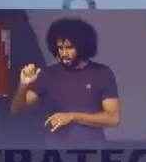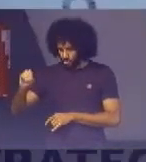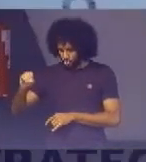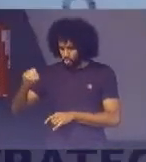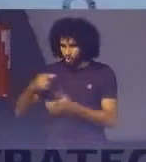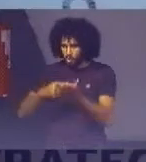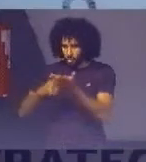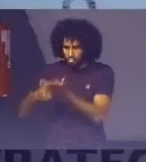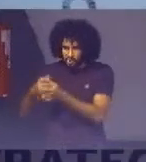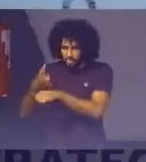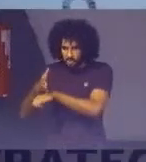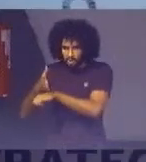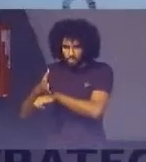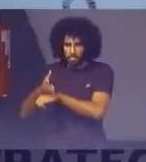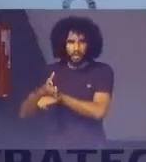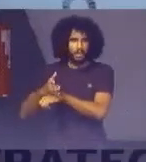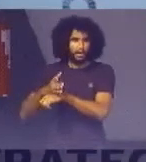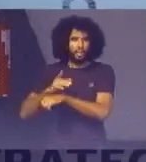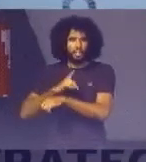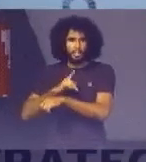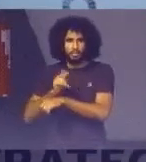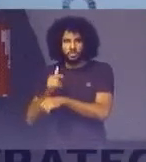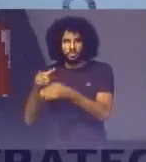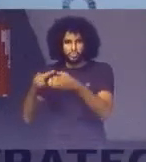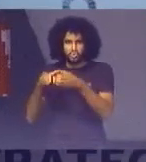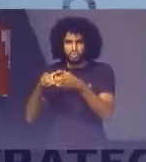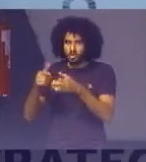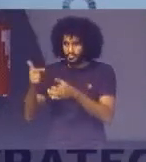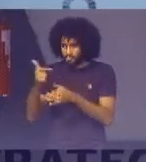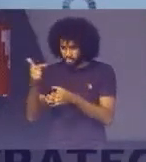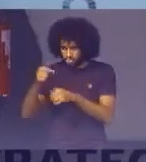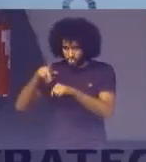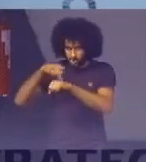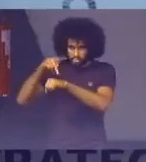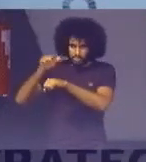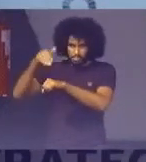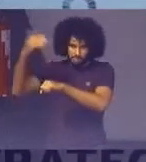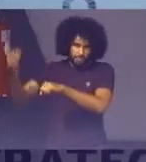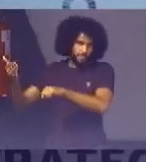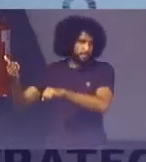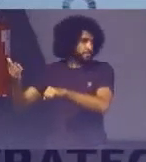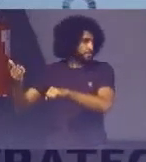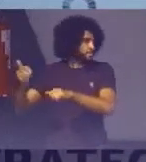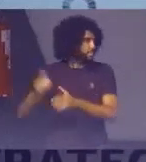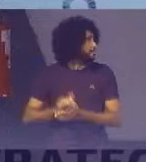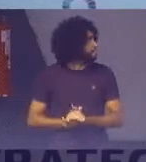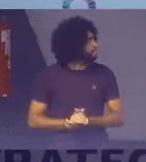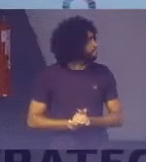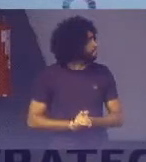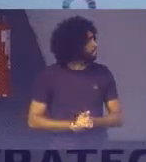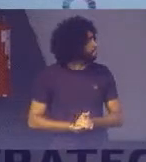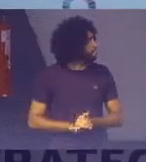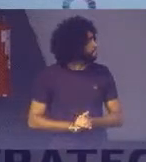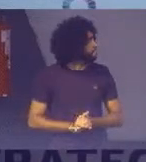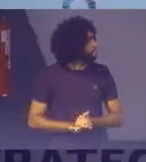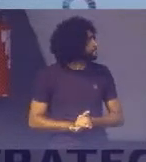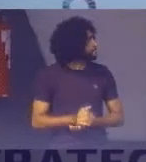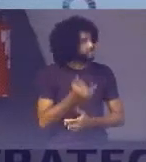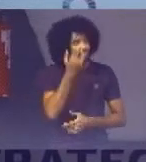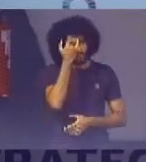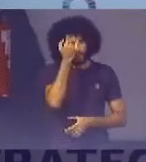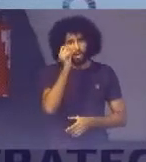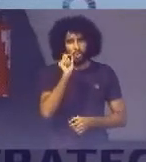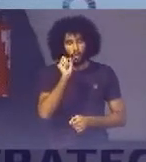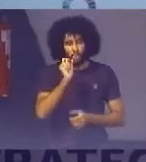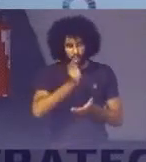presidentes Das cortes De 22 países E os corrigedores De 22 países A nossa ideia Ali é Assinar um